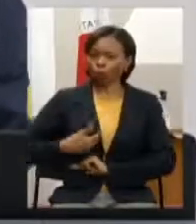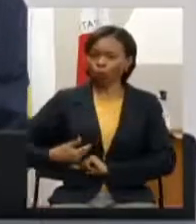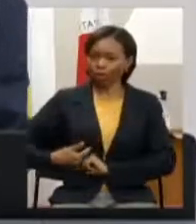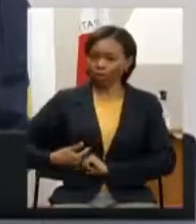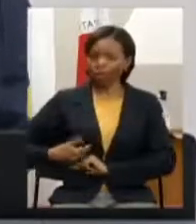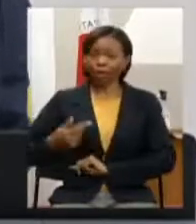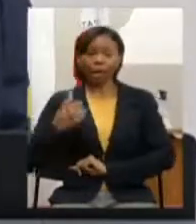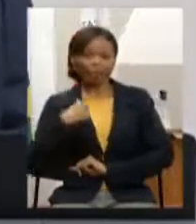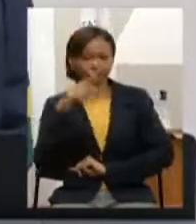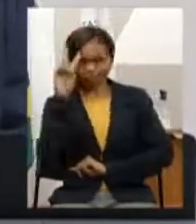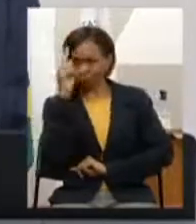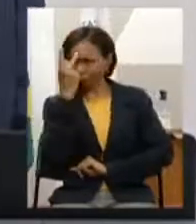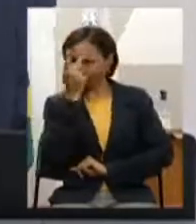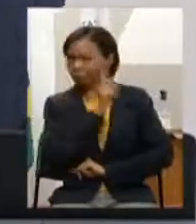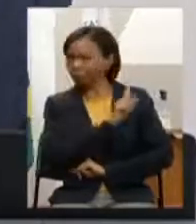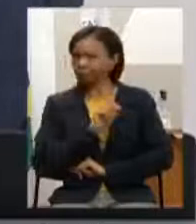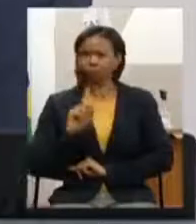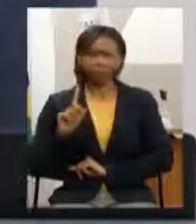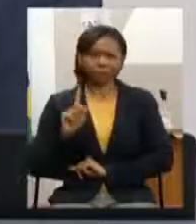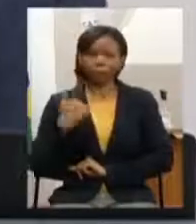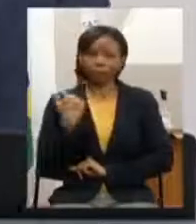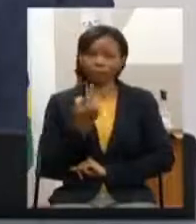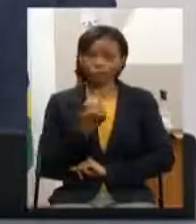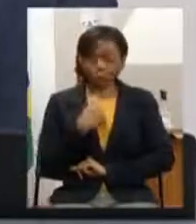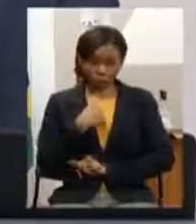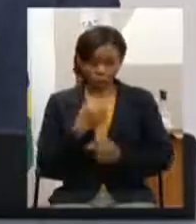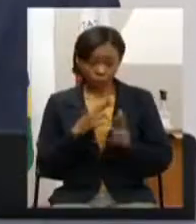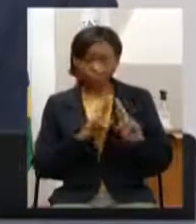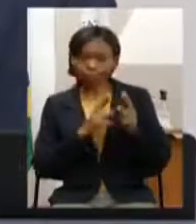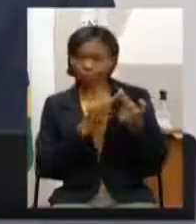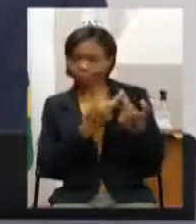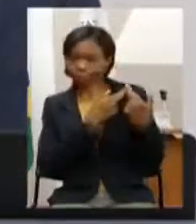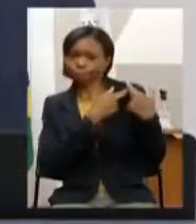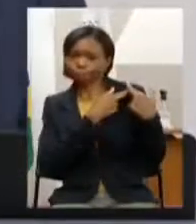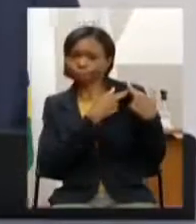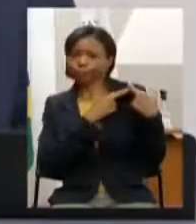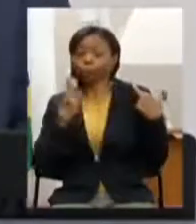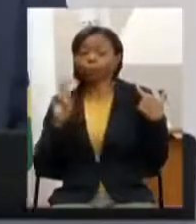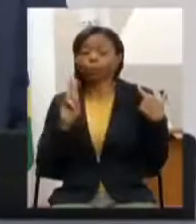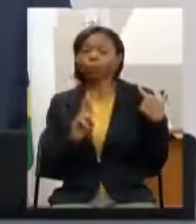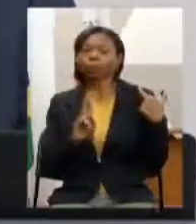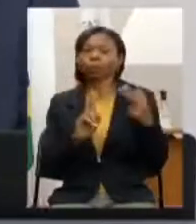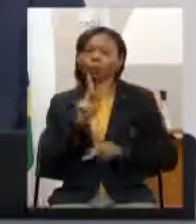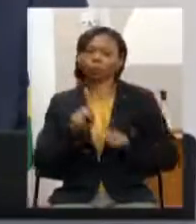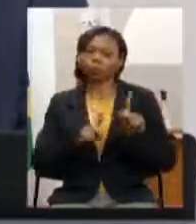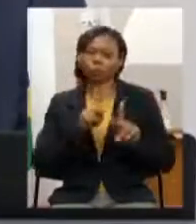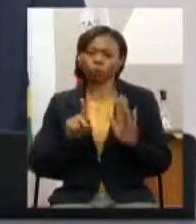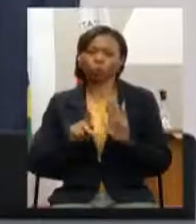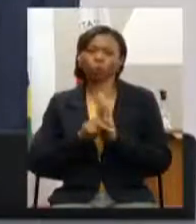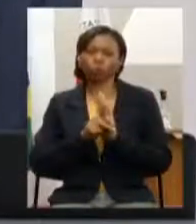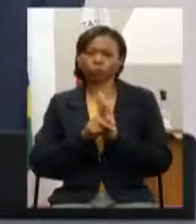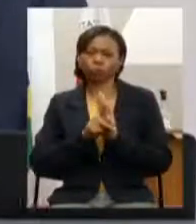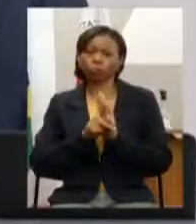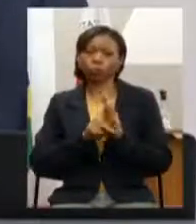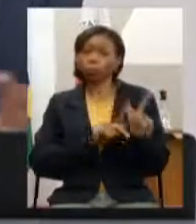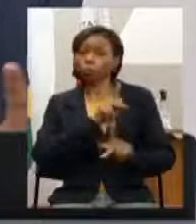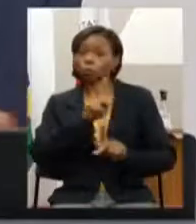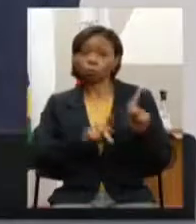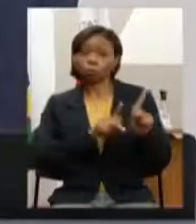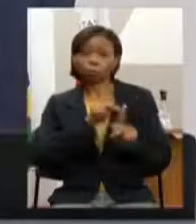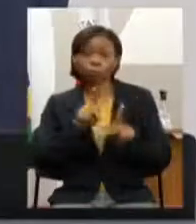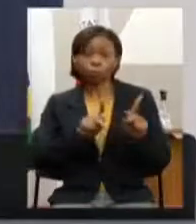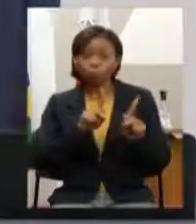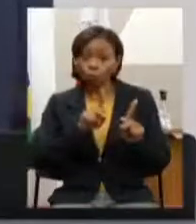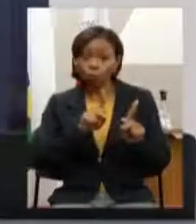a gente está aqui nesse cargo para representar o povo o povo de todas as